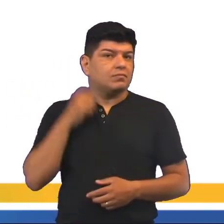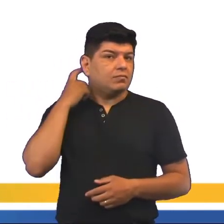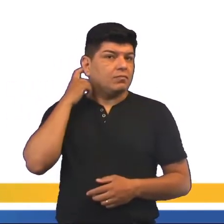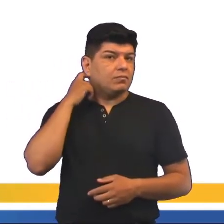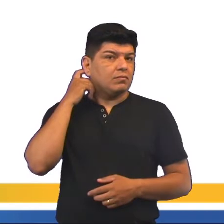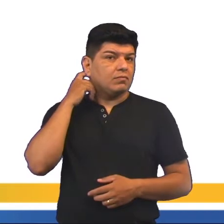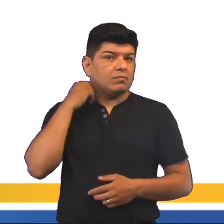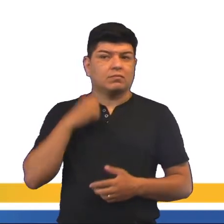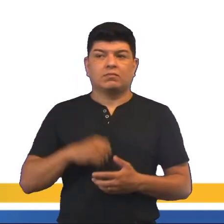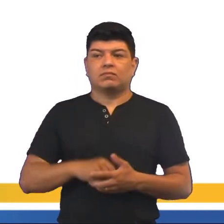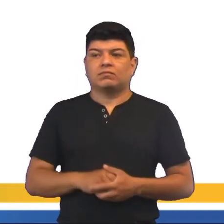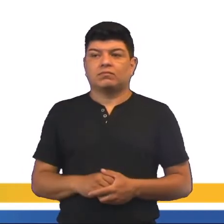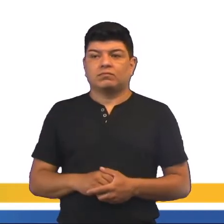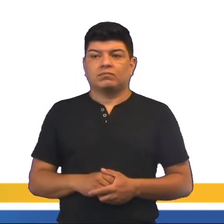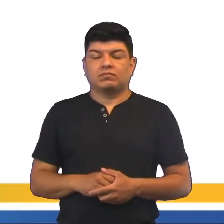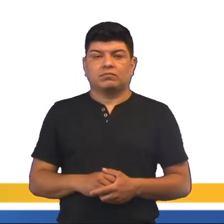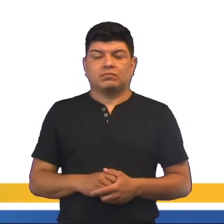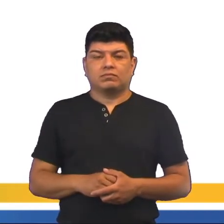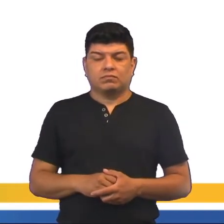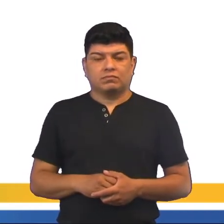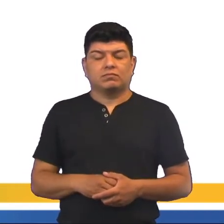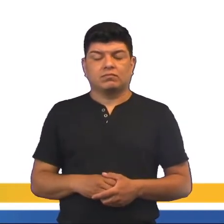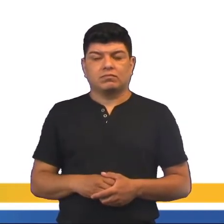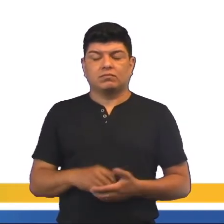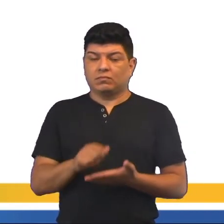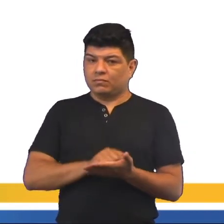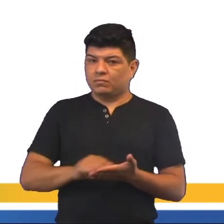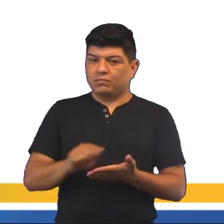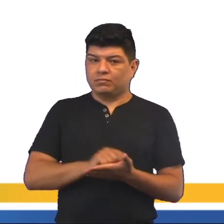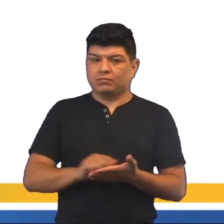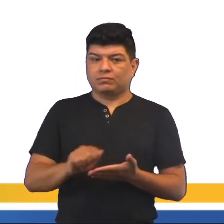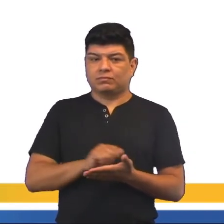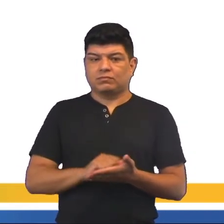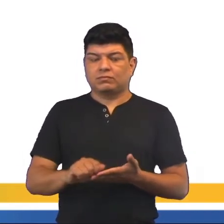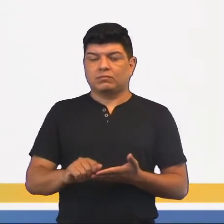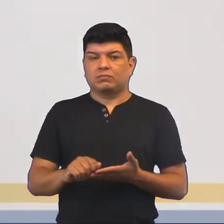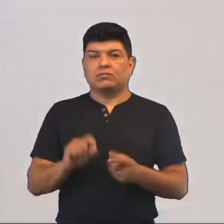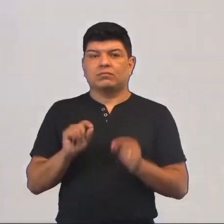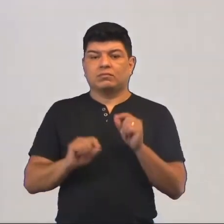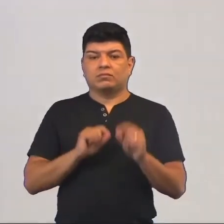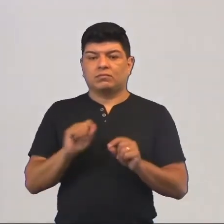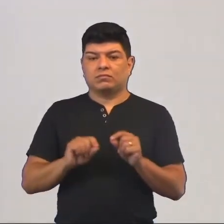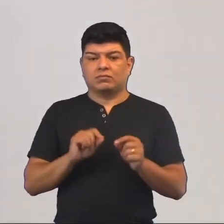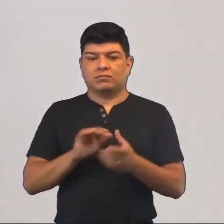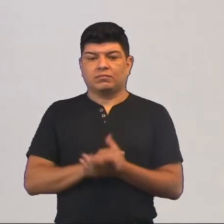ao teatro, né? Então, o dramaturgo é aquele que escreve aí a